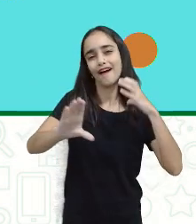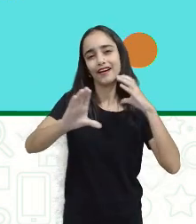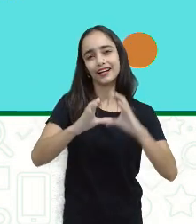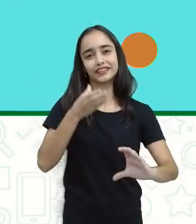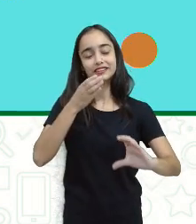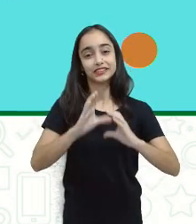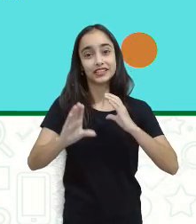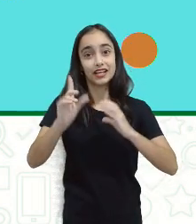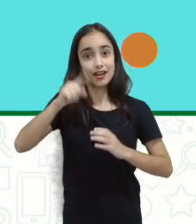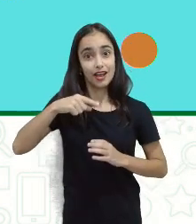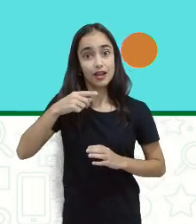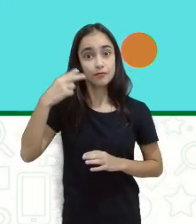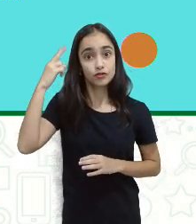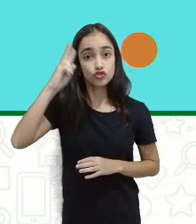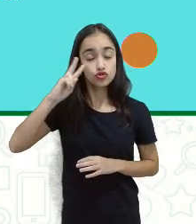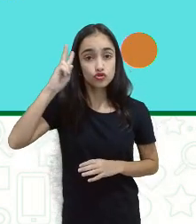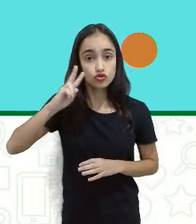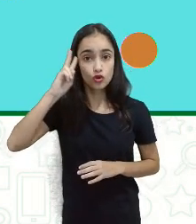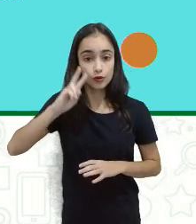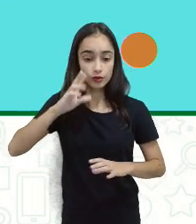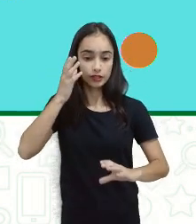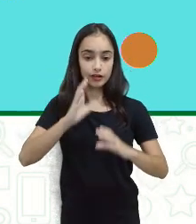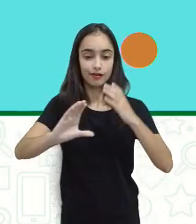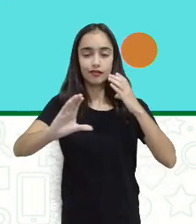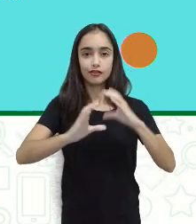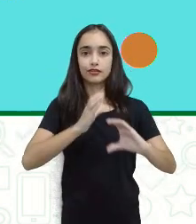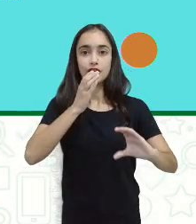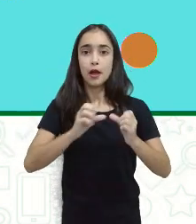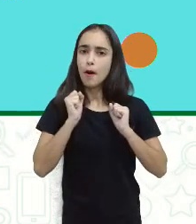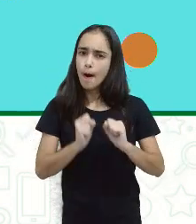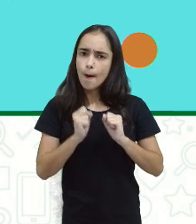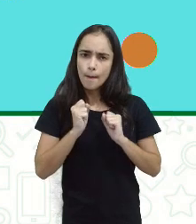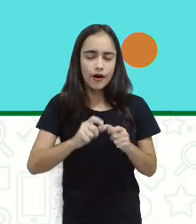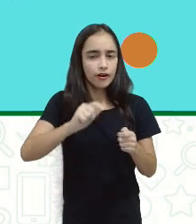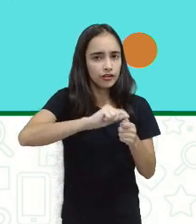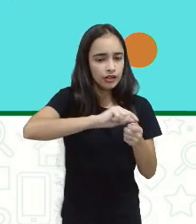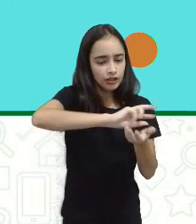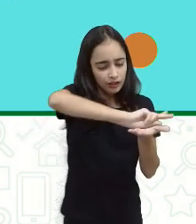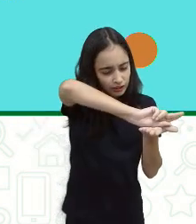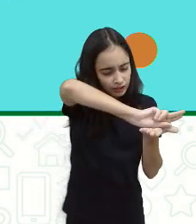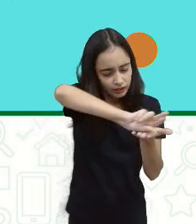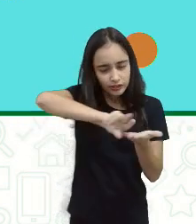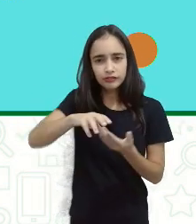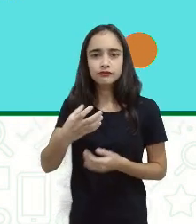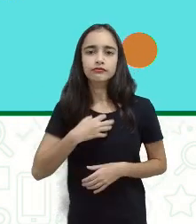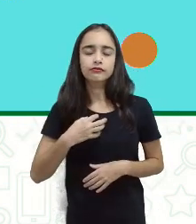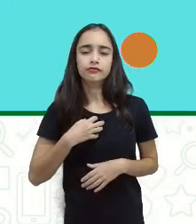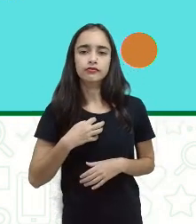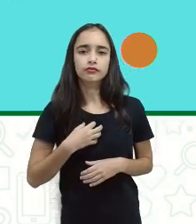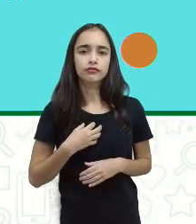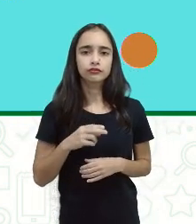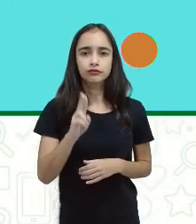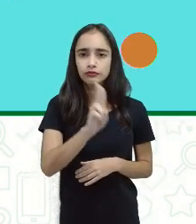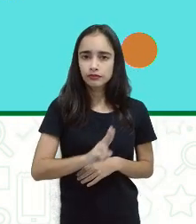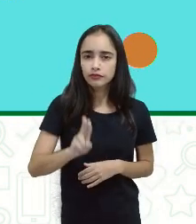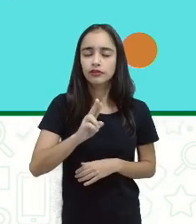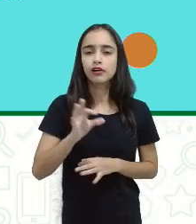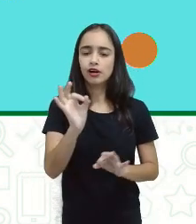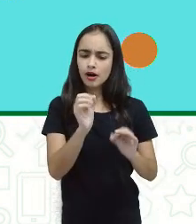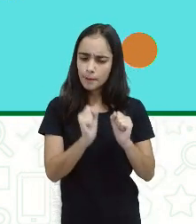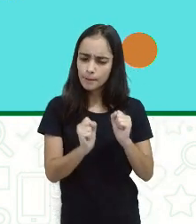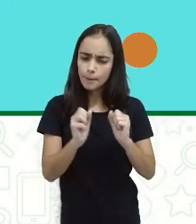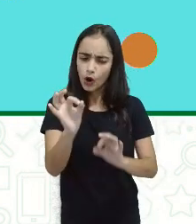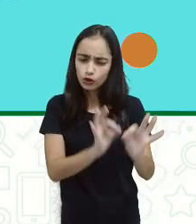cantando uma história. E isso pode ser feito de diversas formas. Através das histórias cantadas, é possível organizar com as